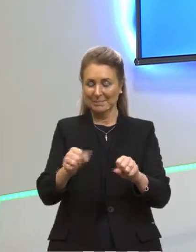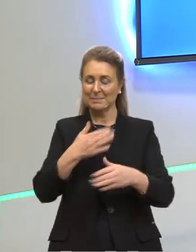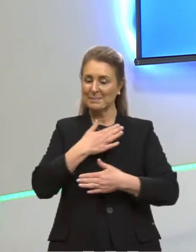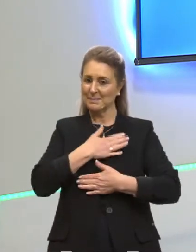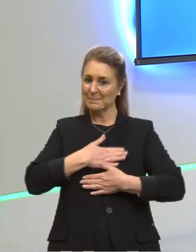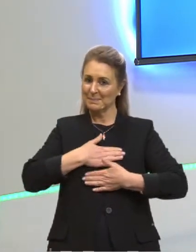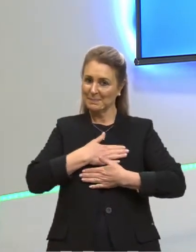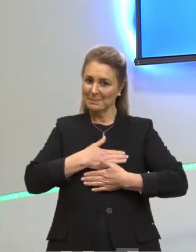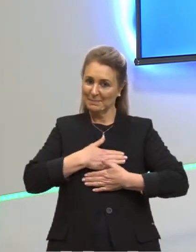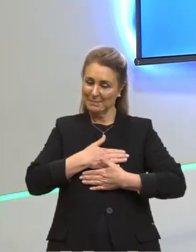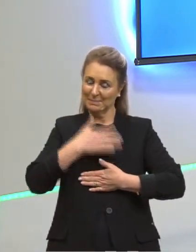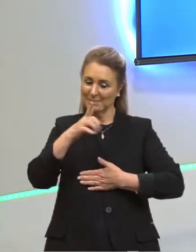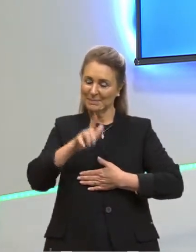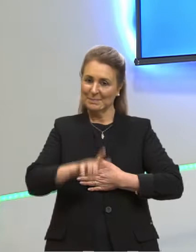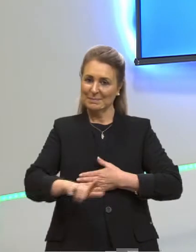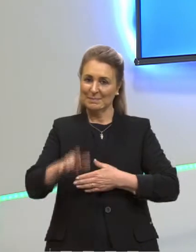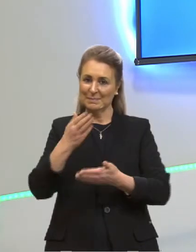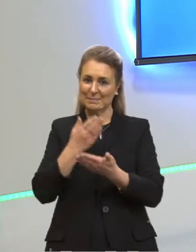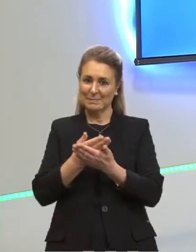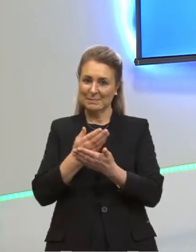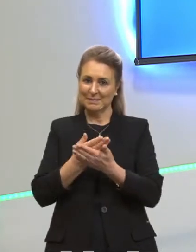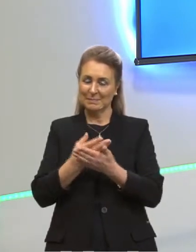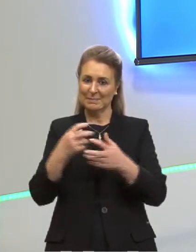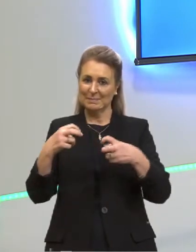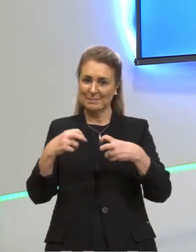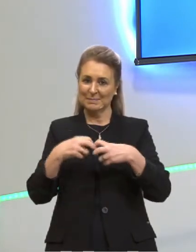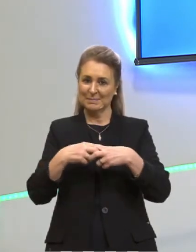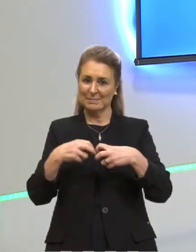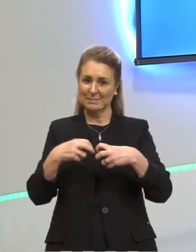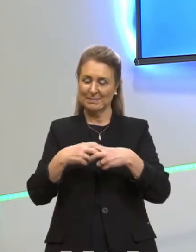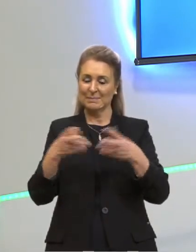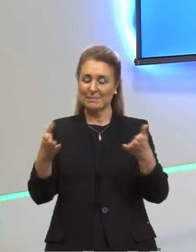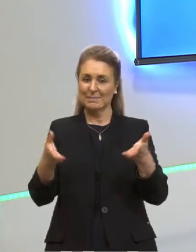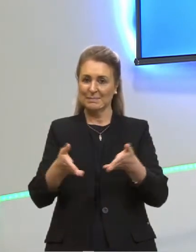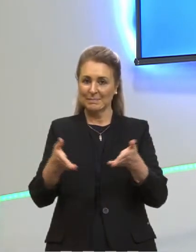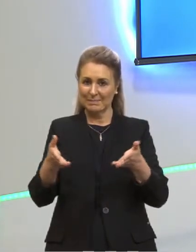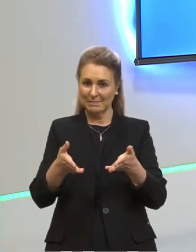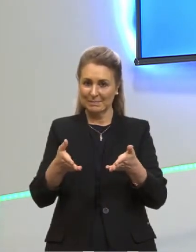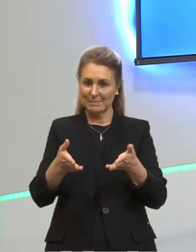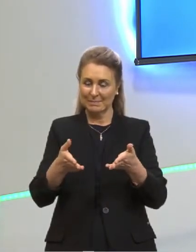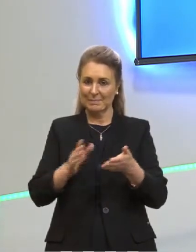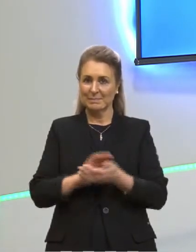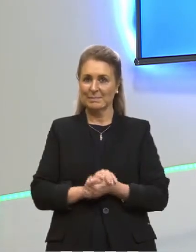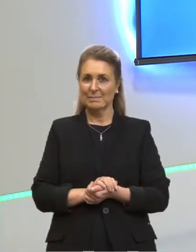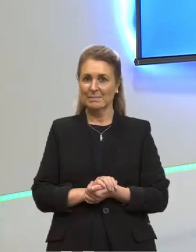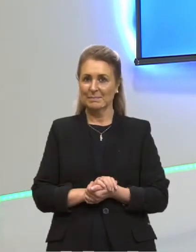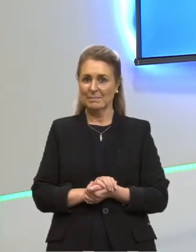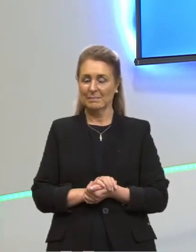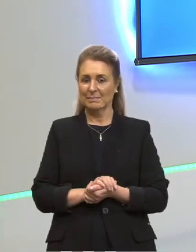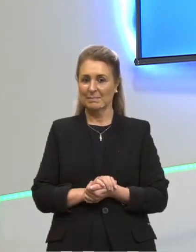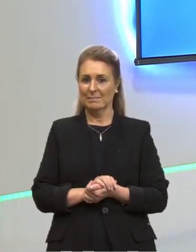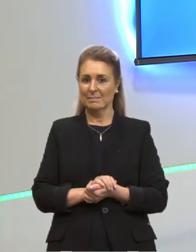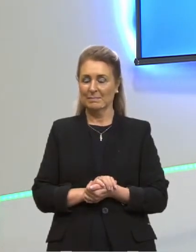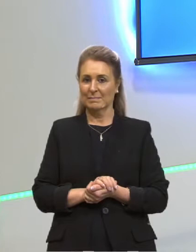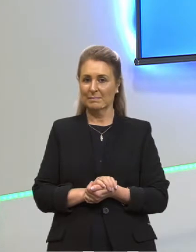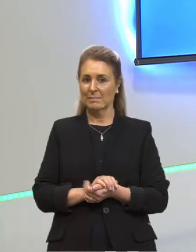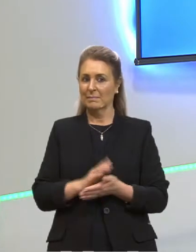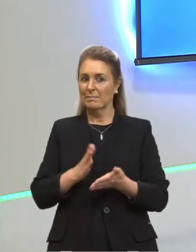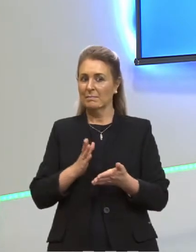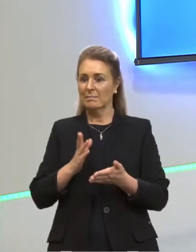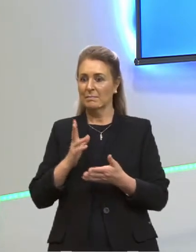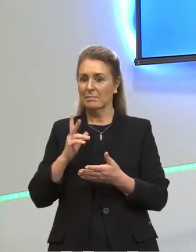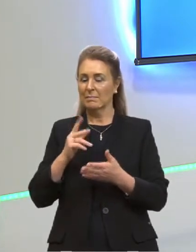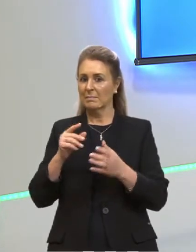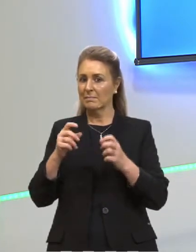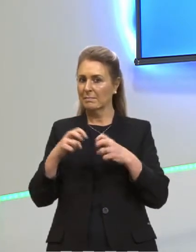estar aqui com vocês novamente. Hoje nós vamos, após a última aula de Física Moderna